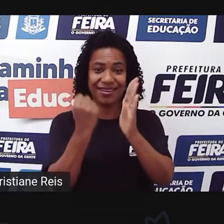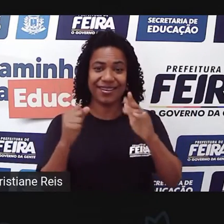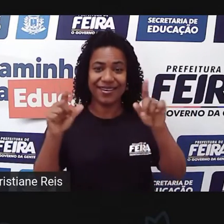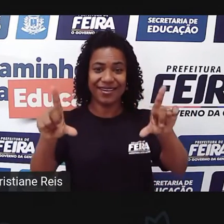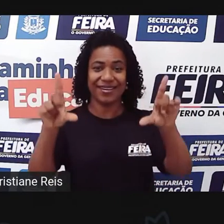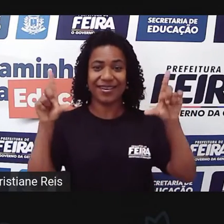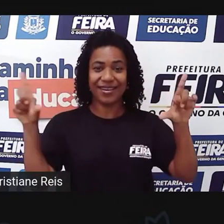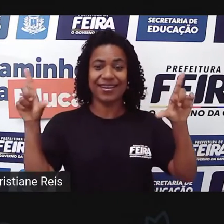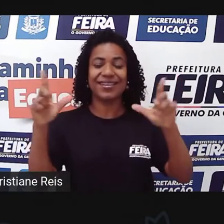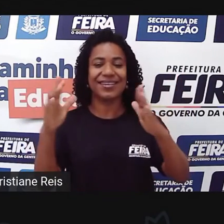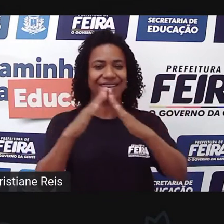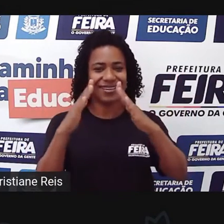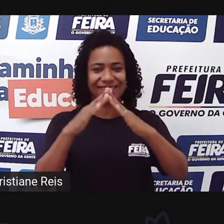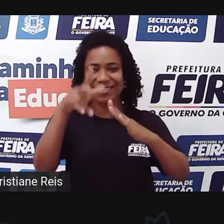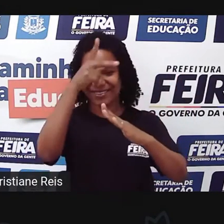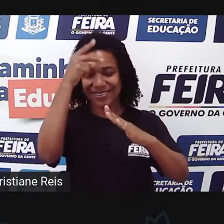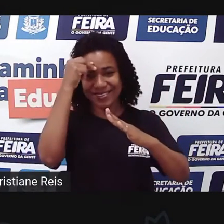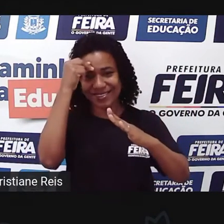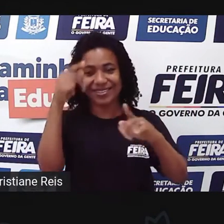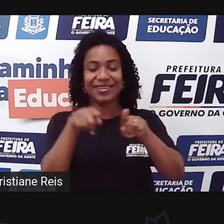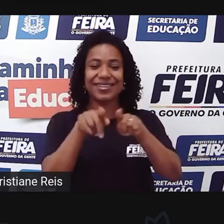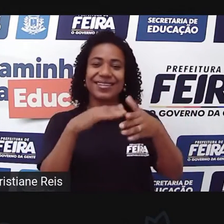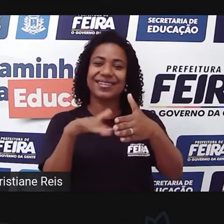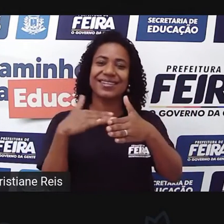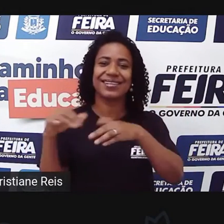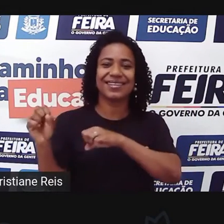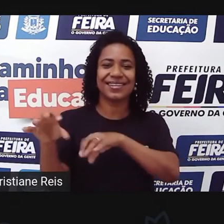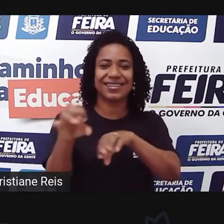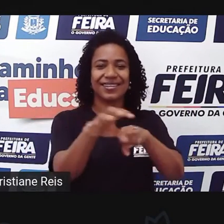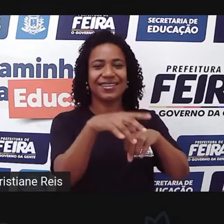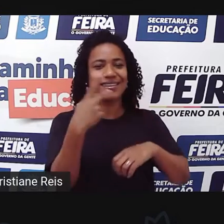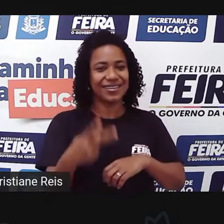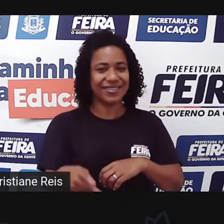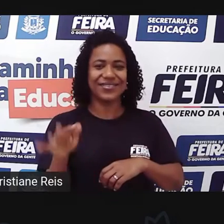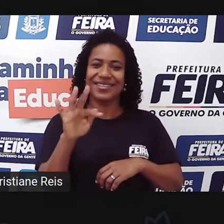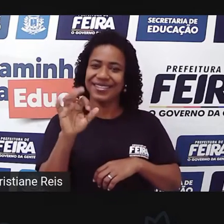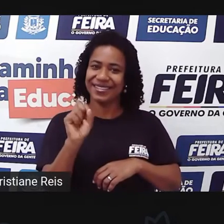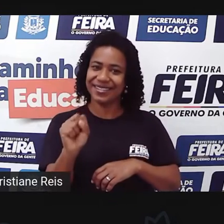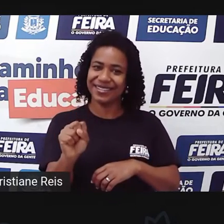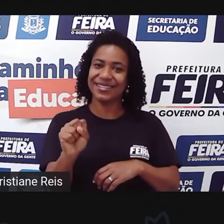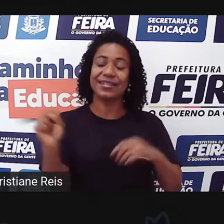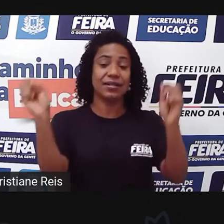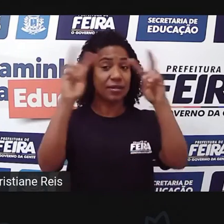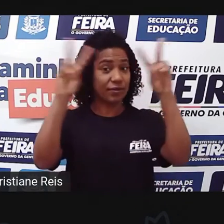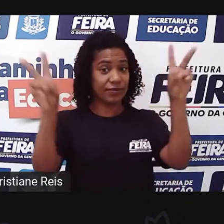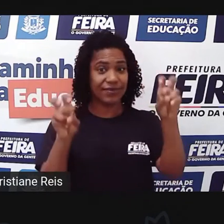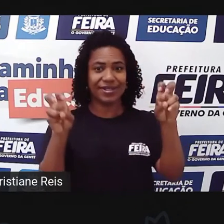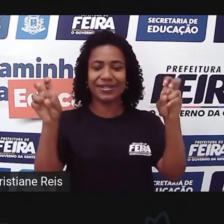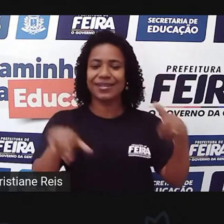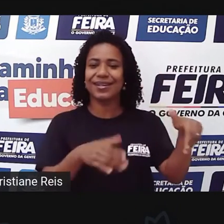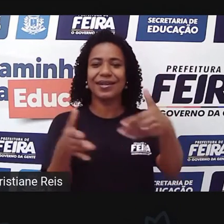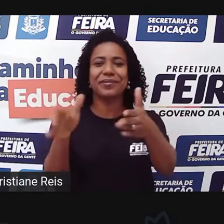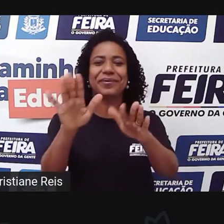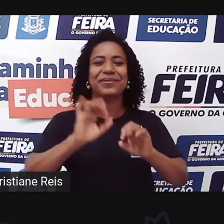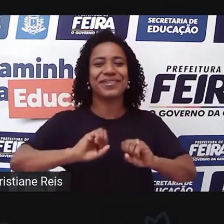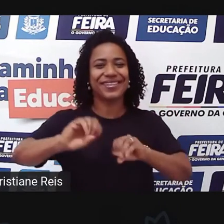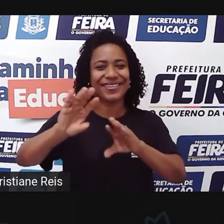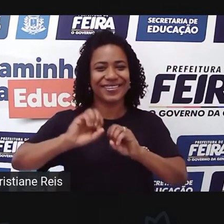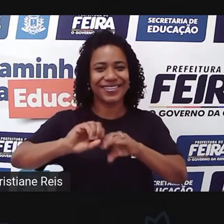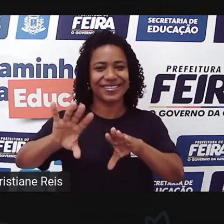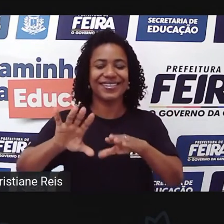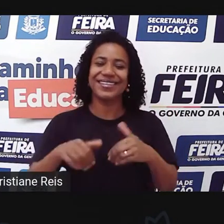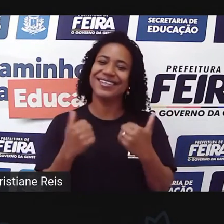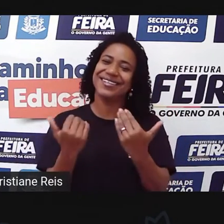Santana, da Secretaria de Educação do município, tem também, né, é uma frase Caminhos da Educação e,